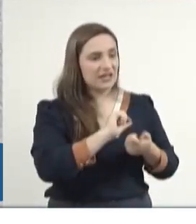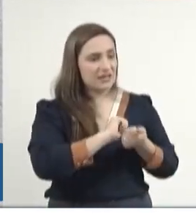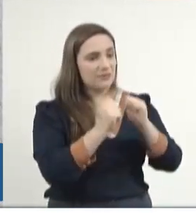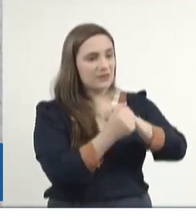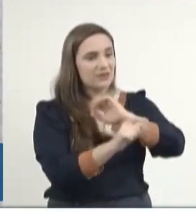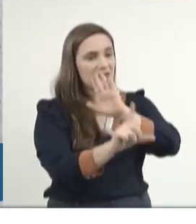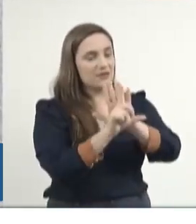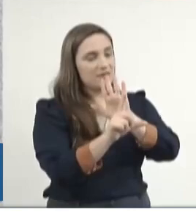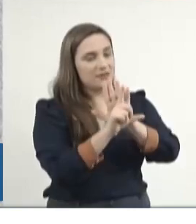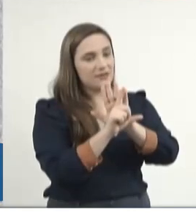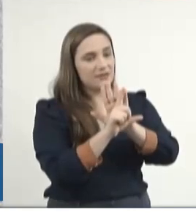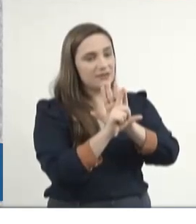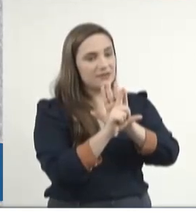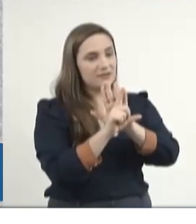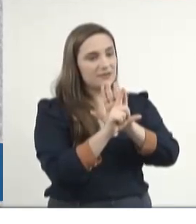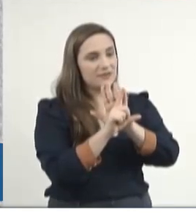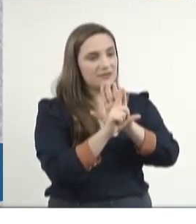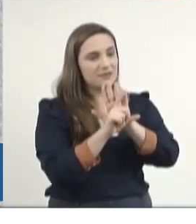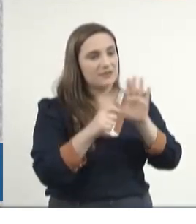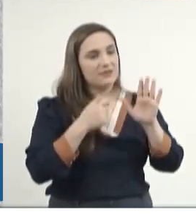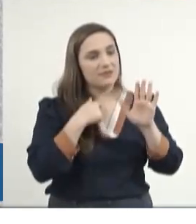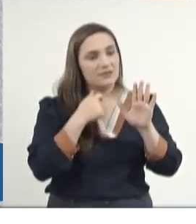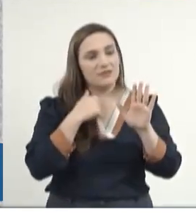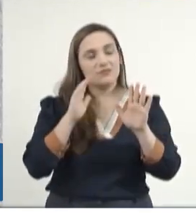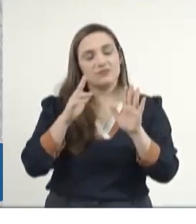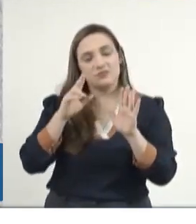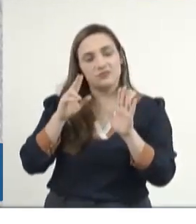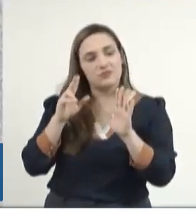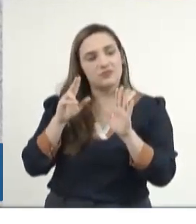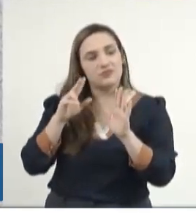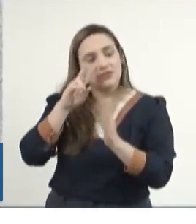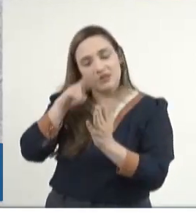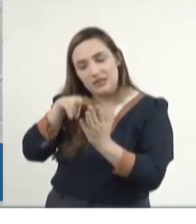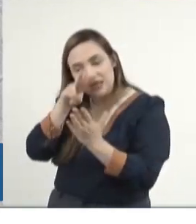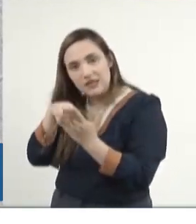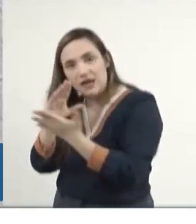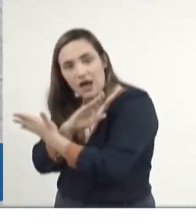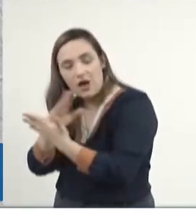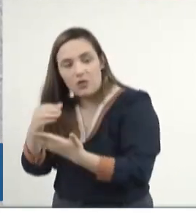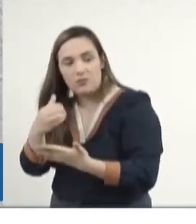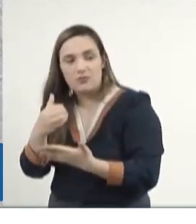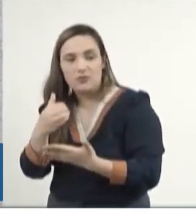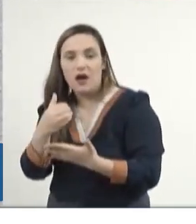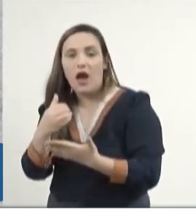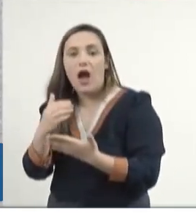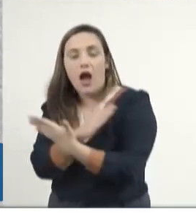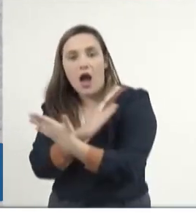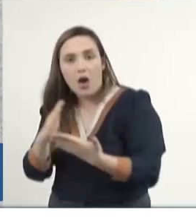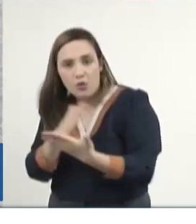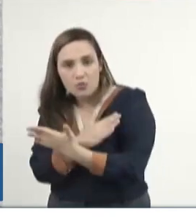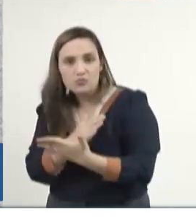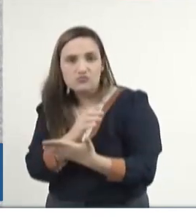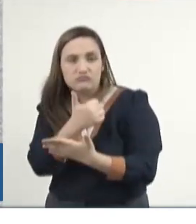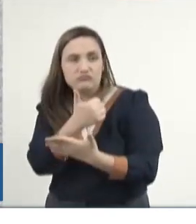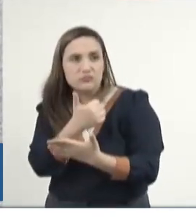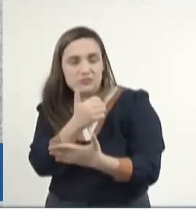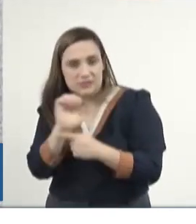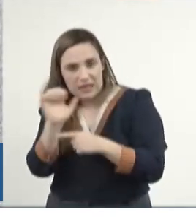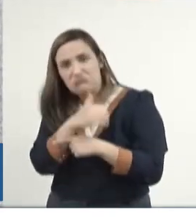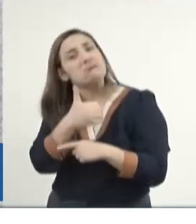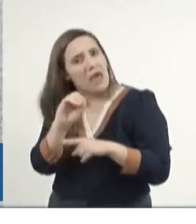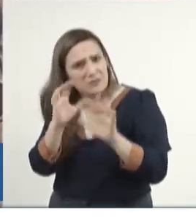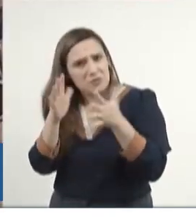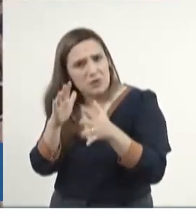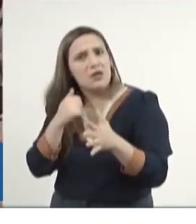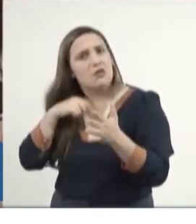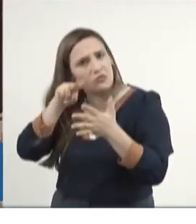eu acredito que eu li mais ou menos umas 10 leis de outros estados, iguais a esta, iguais a esta que nós estamos criando aqui,